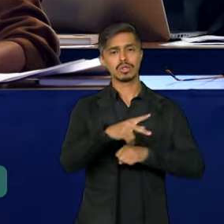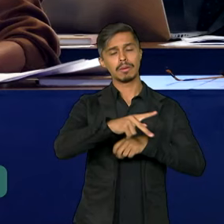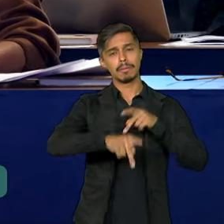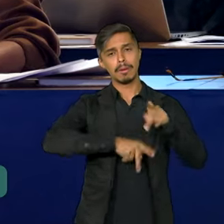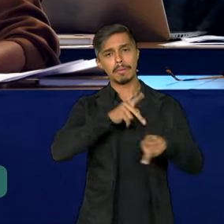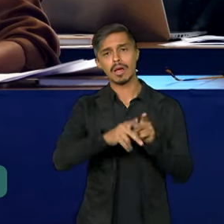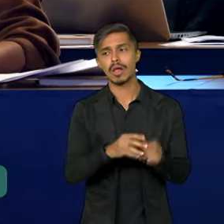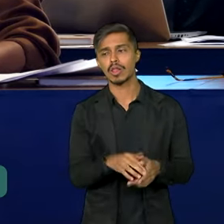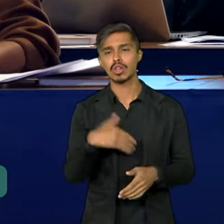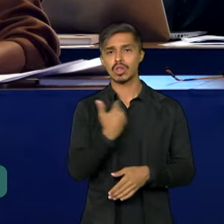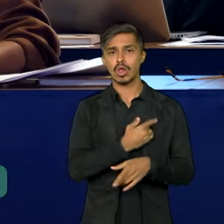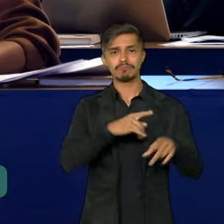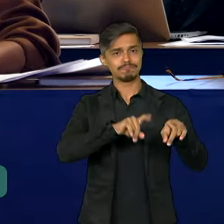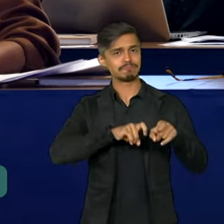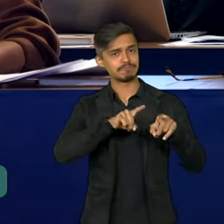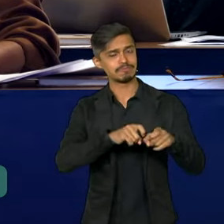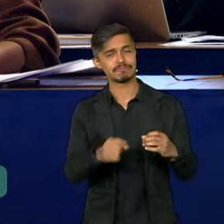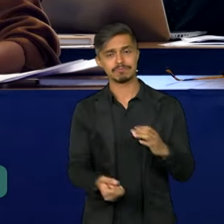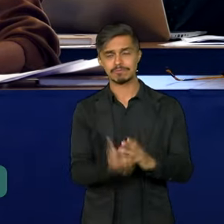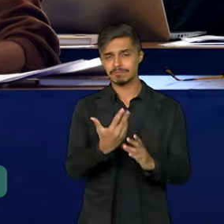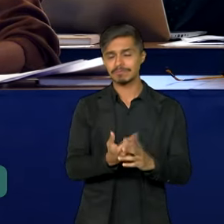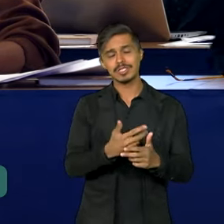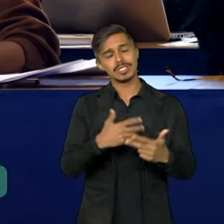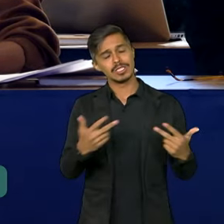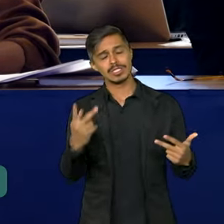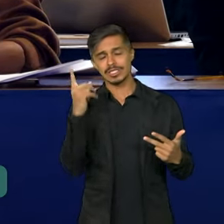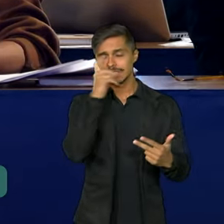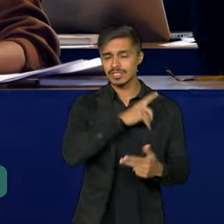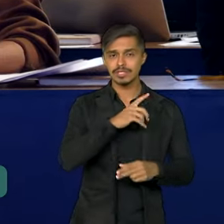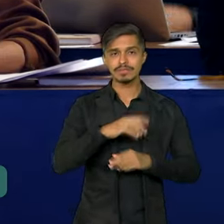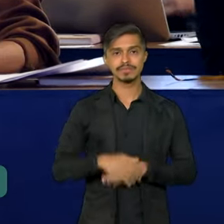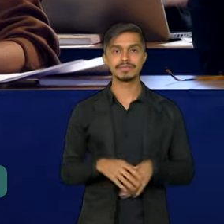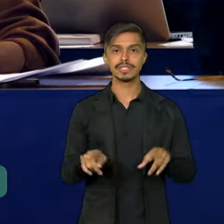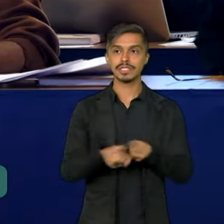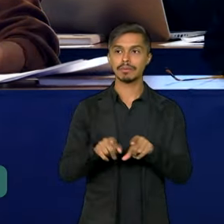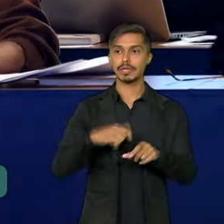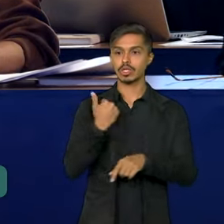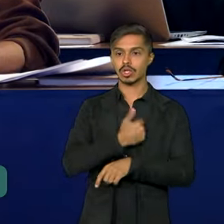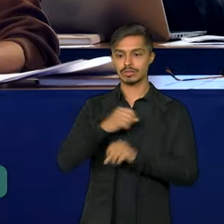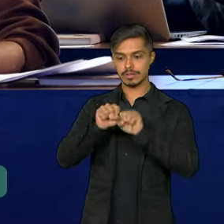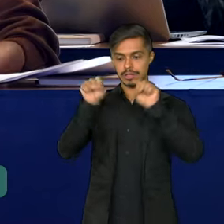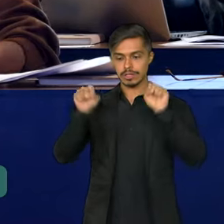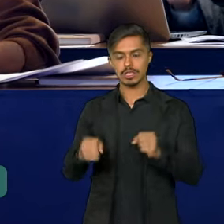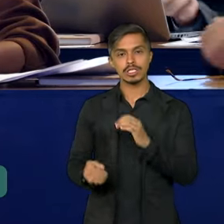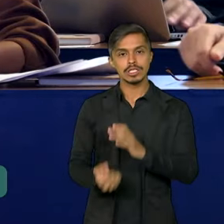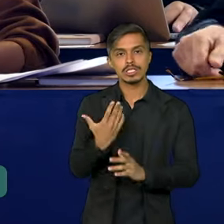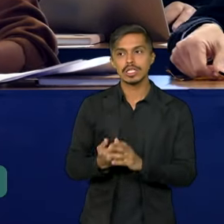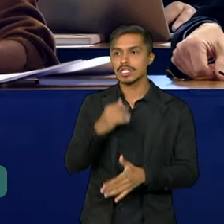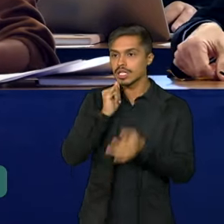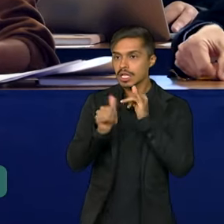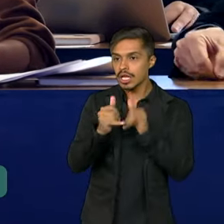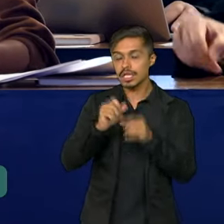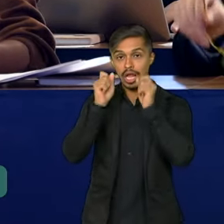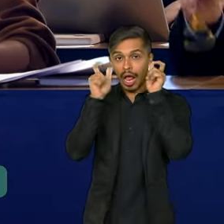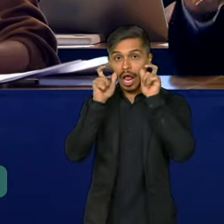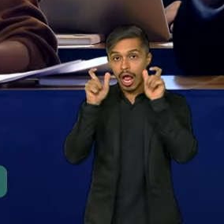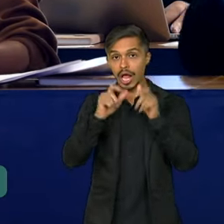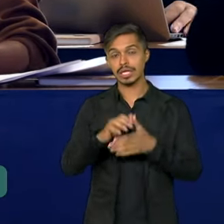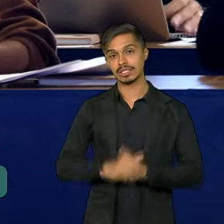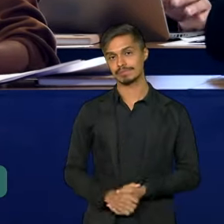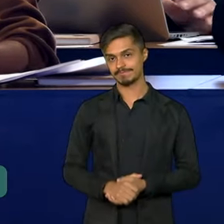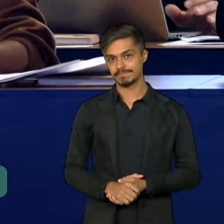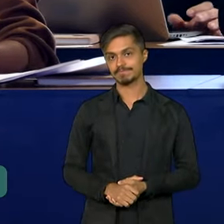nossa produção agropecuária e coloca em alerta nosso sistema de produção de energia hidrelétrica.